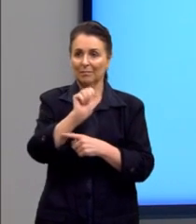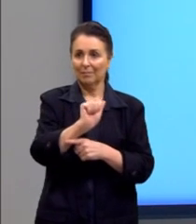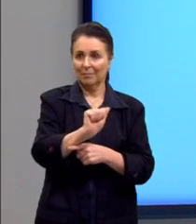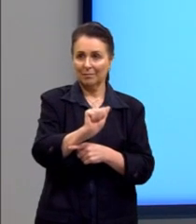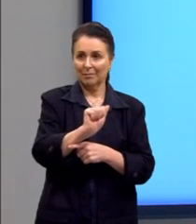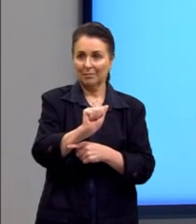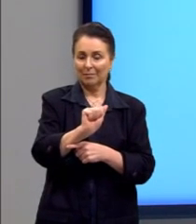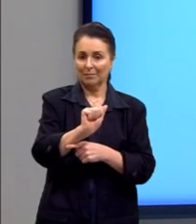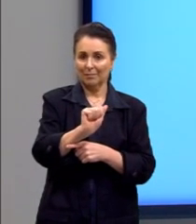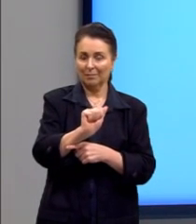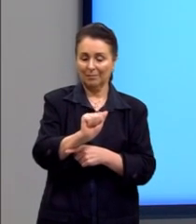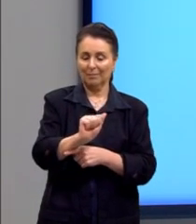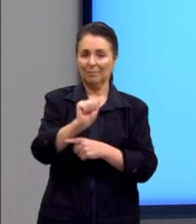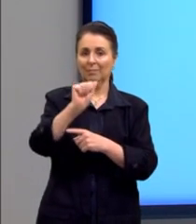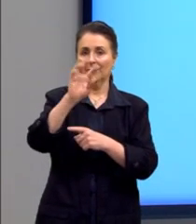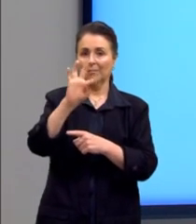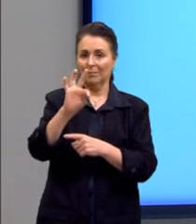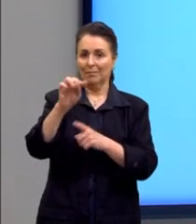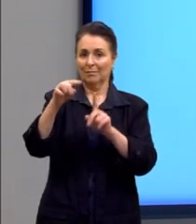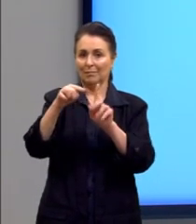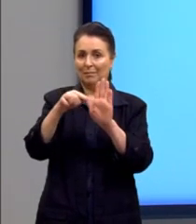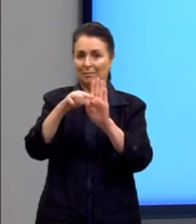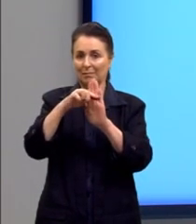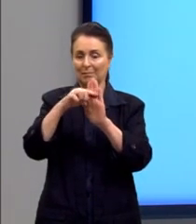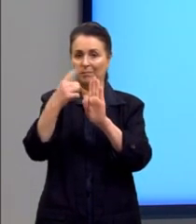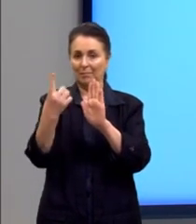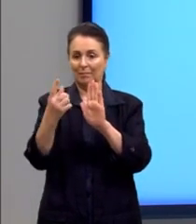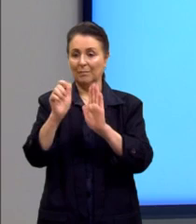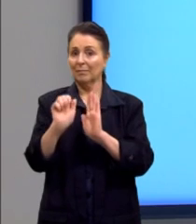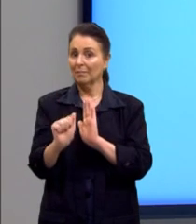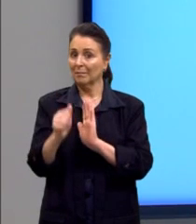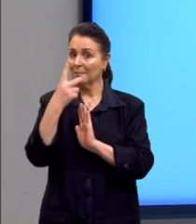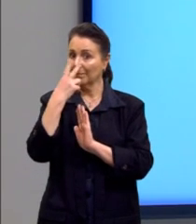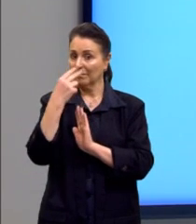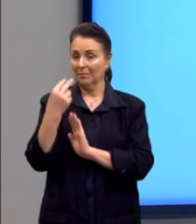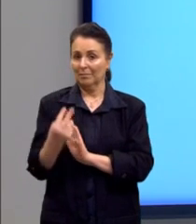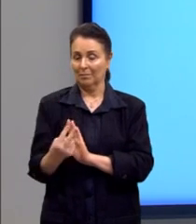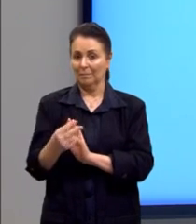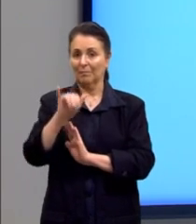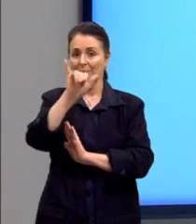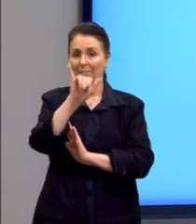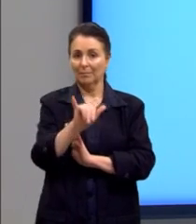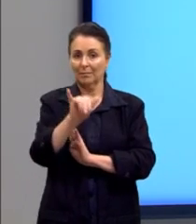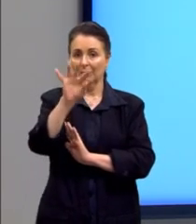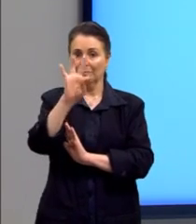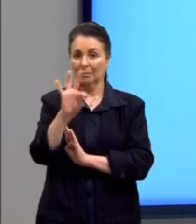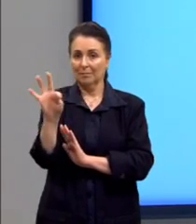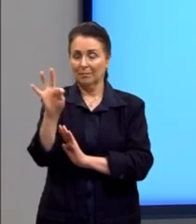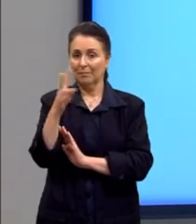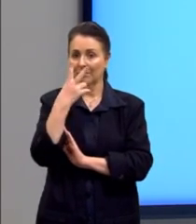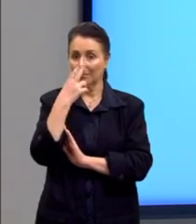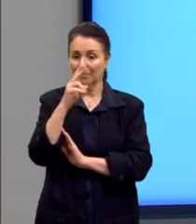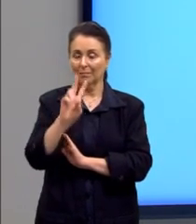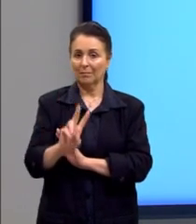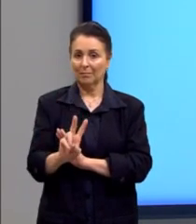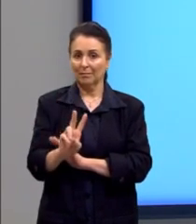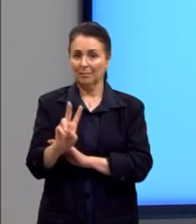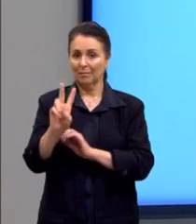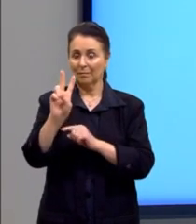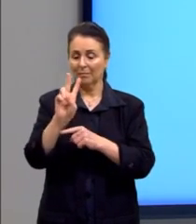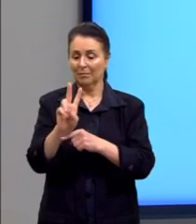elevado a T menos 1 e agora a gente sabe que o A vale 2. Então, Y de T é igual a 2